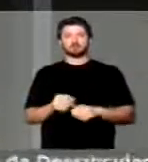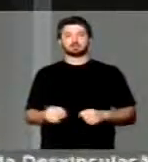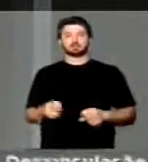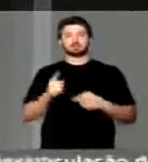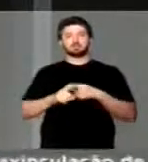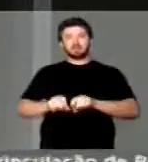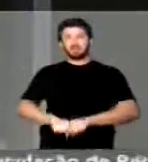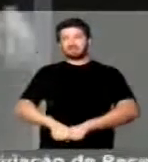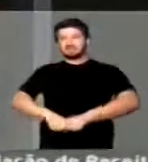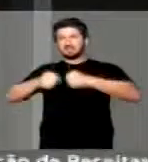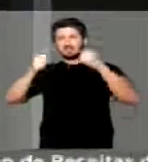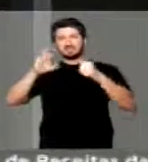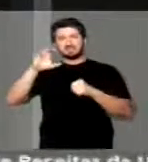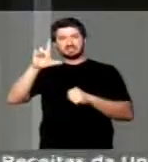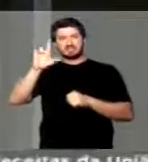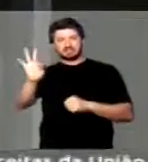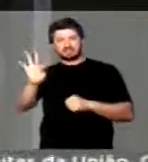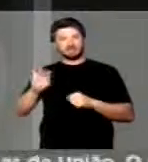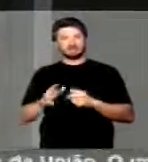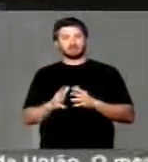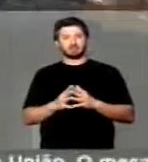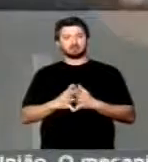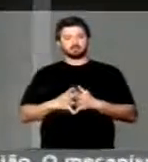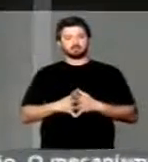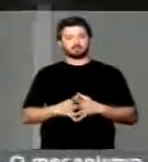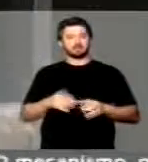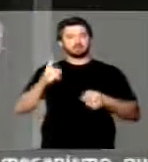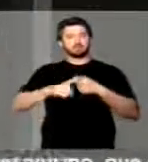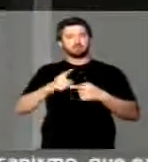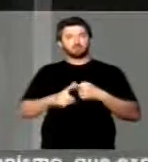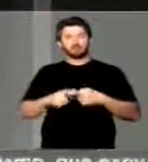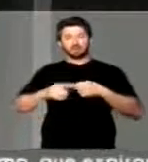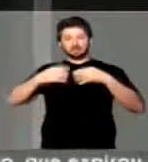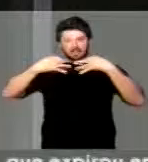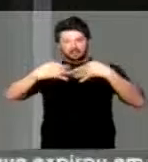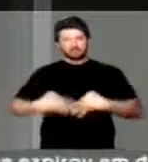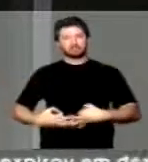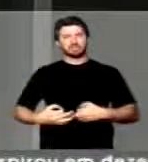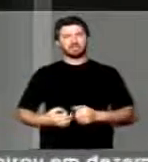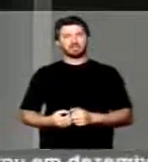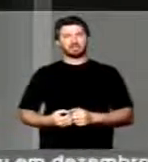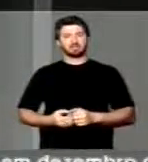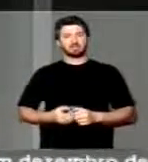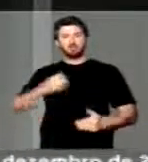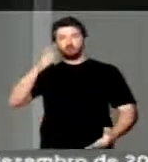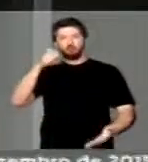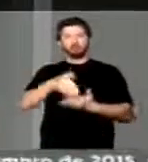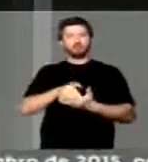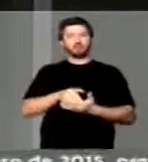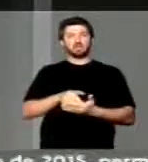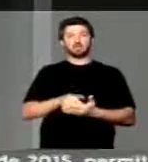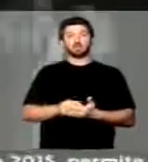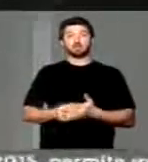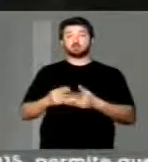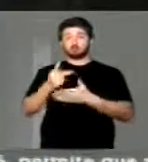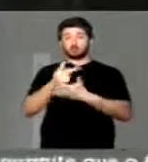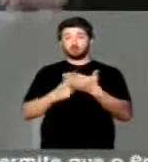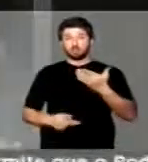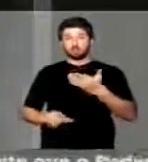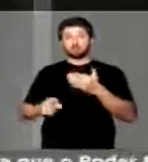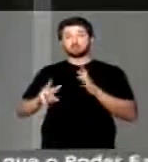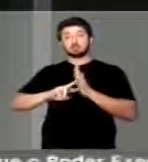pela destruição da CLT, pela destruição da dignidade, pelo fim de programas que